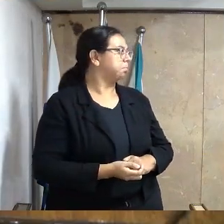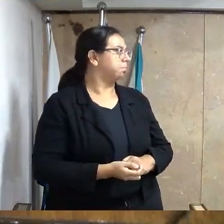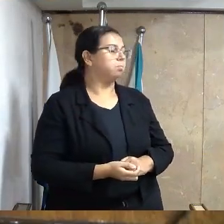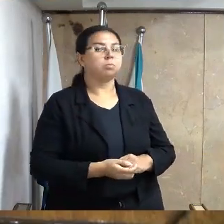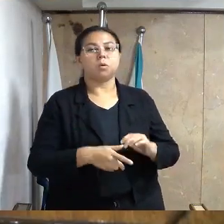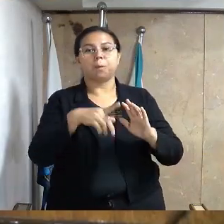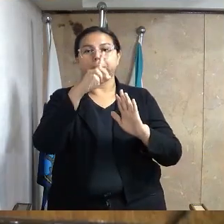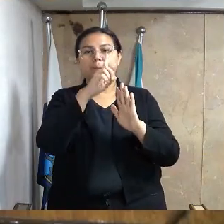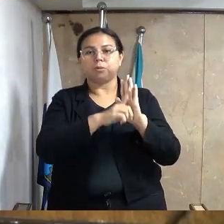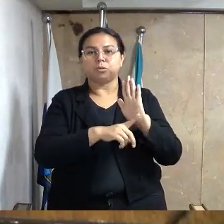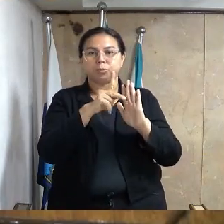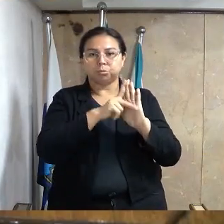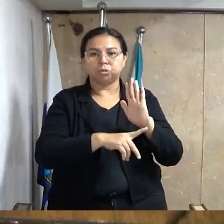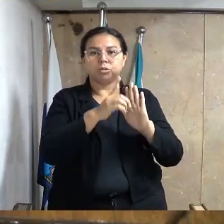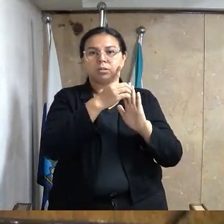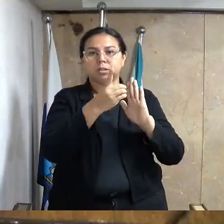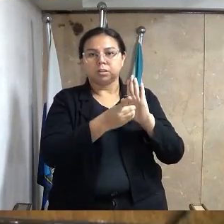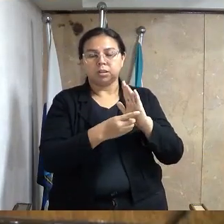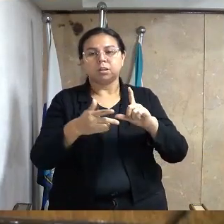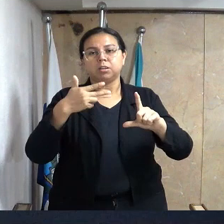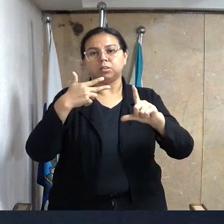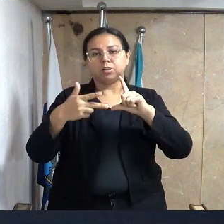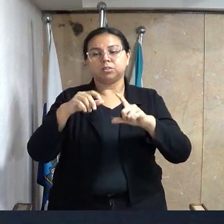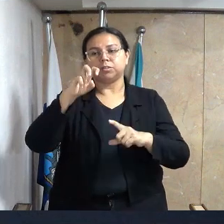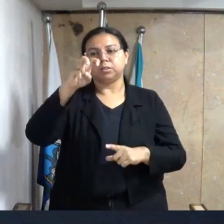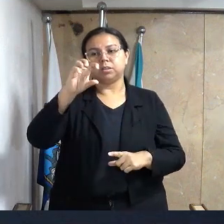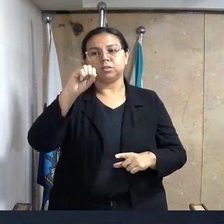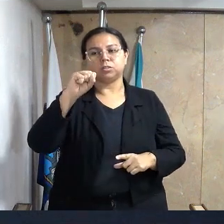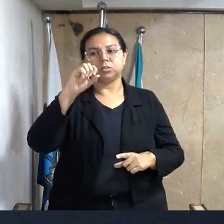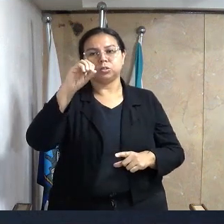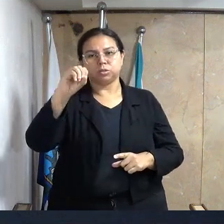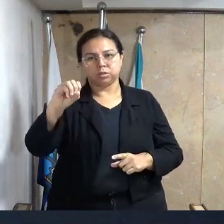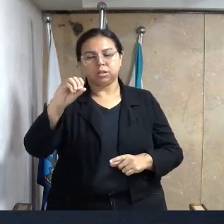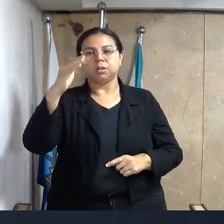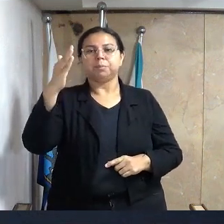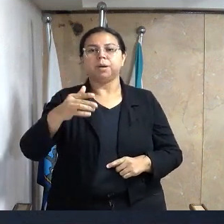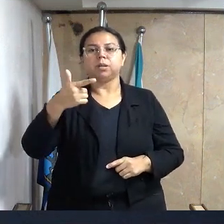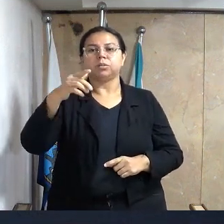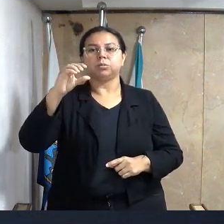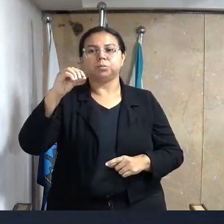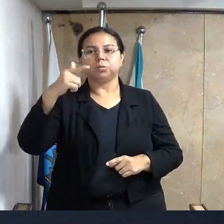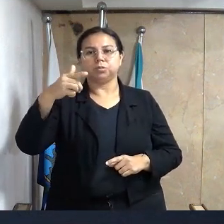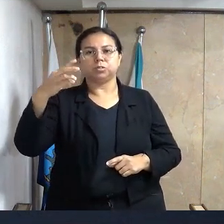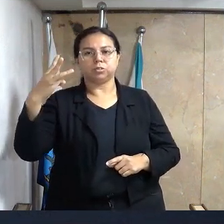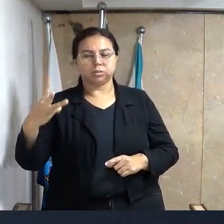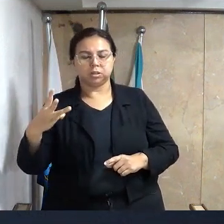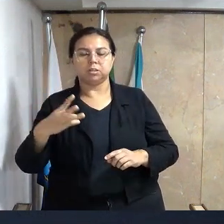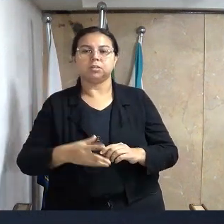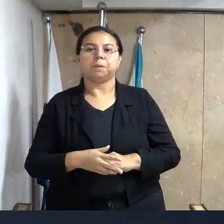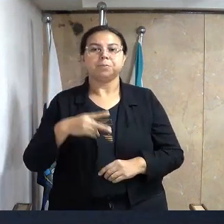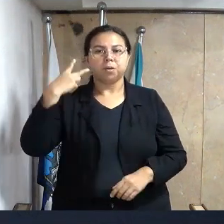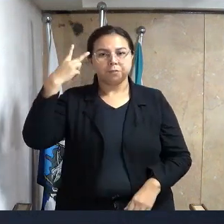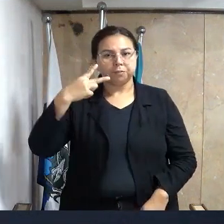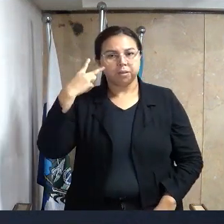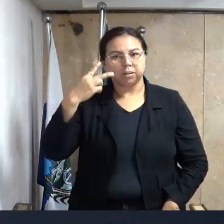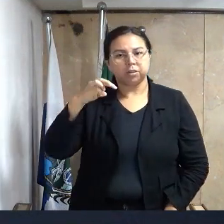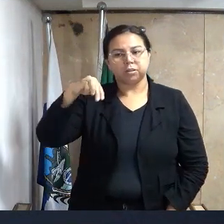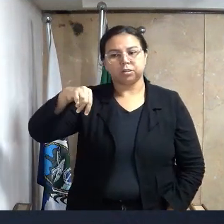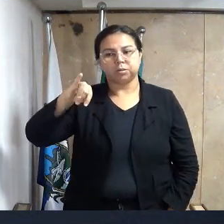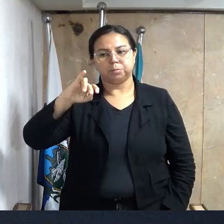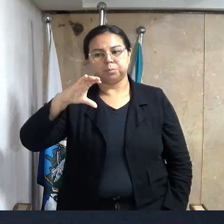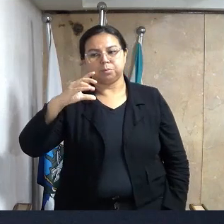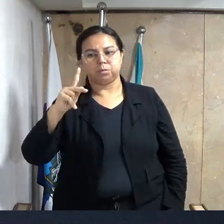Projeto de decreto legislativo 580, barra 2023, da excelentíssima senhora vereadora Michel